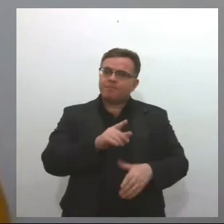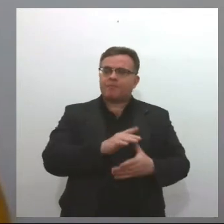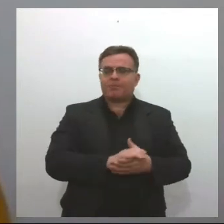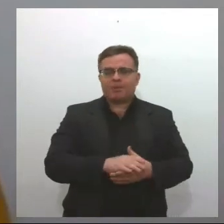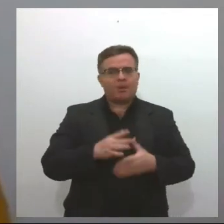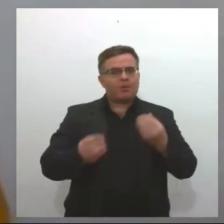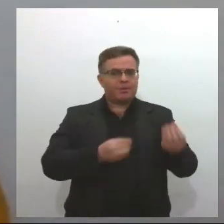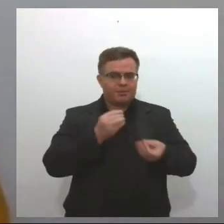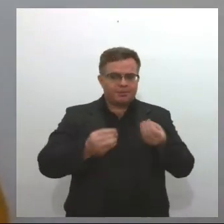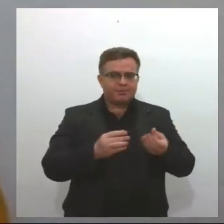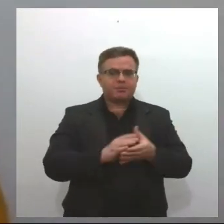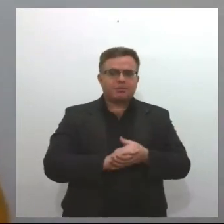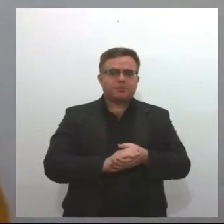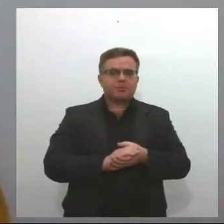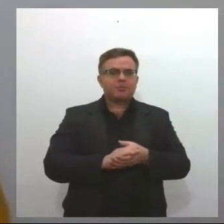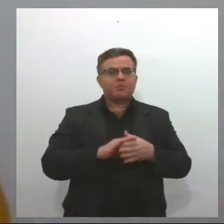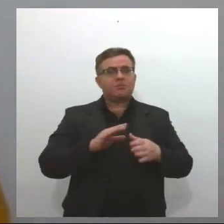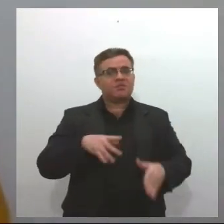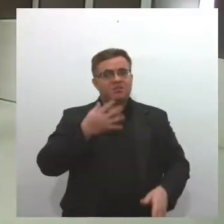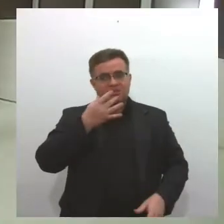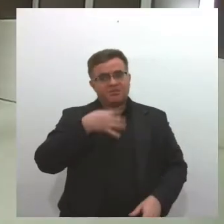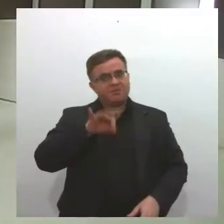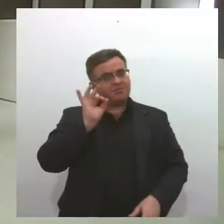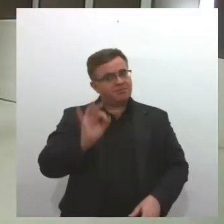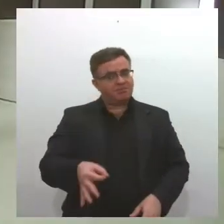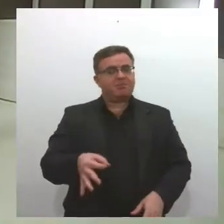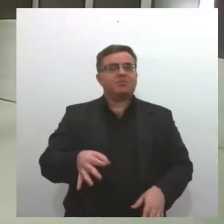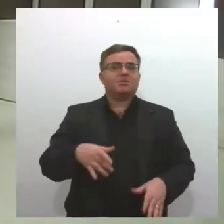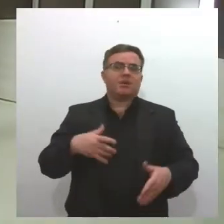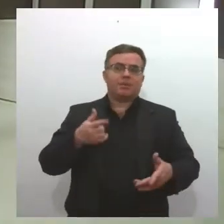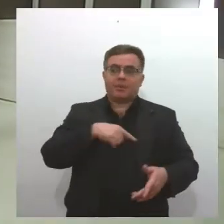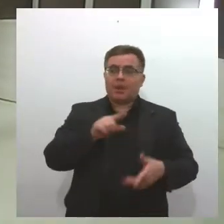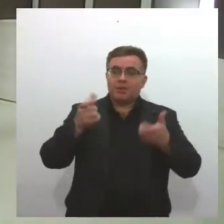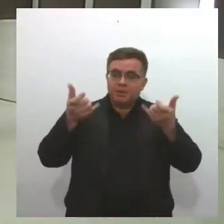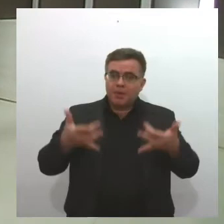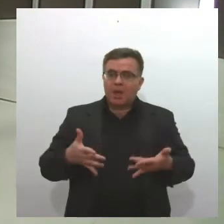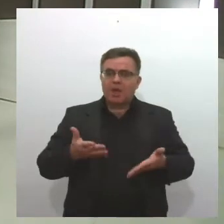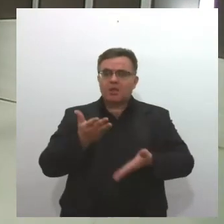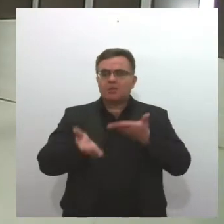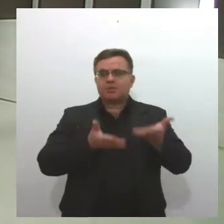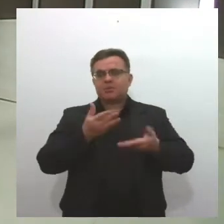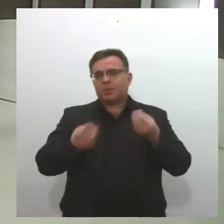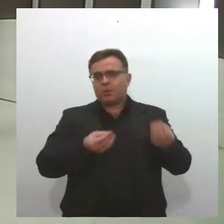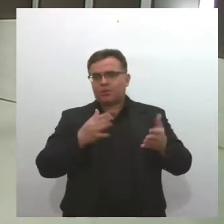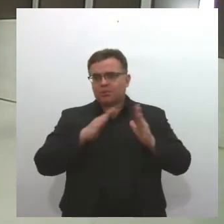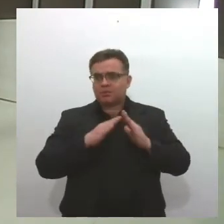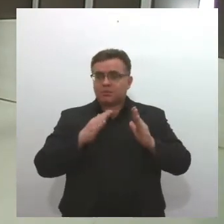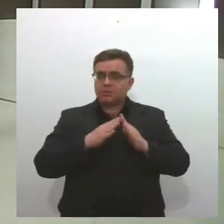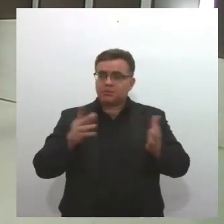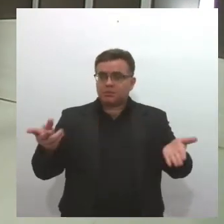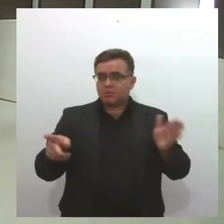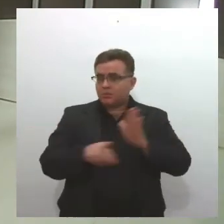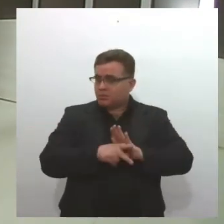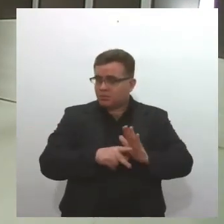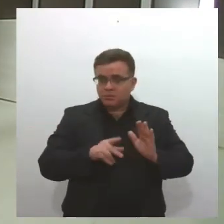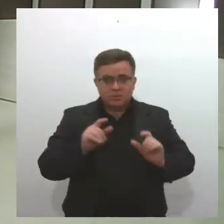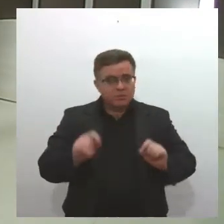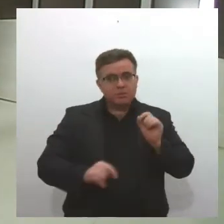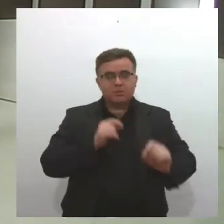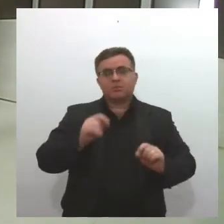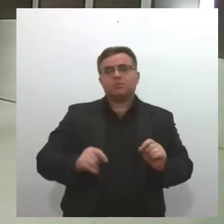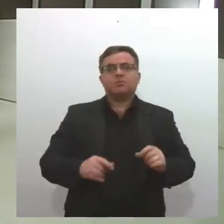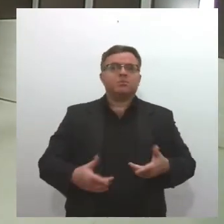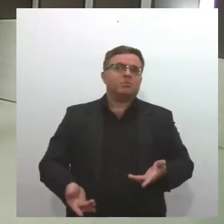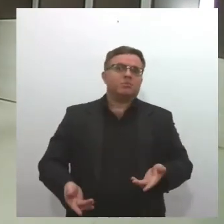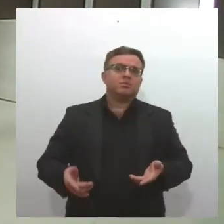interdição. Exatamente. Então é importante ressaltar para quem está assistindo que a Vigilância só entra em contato em casos específicos, não para